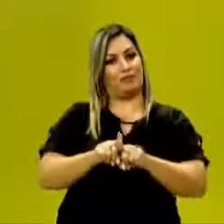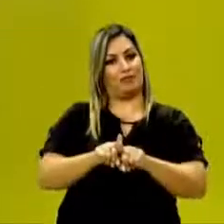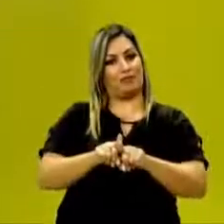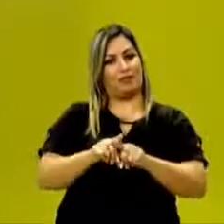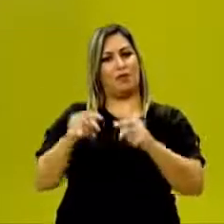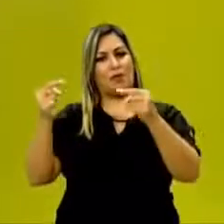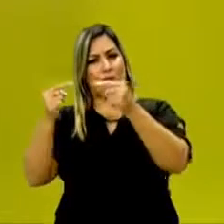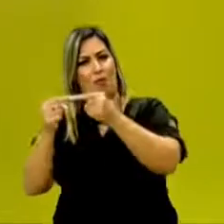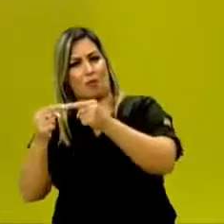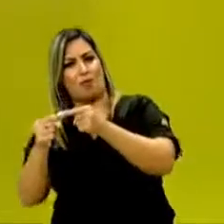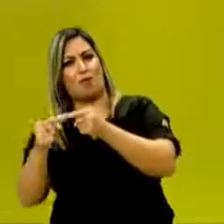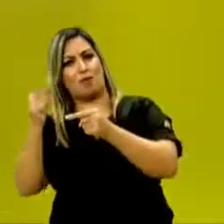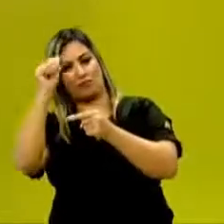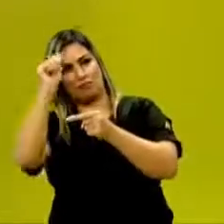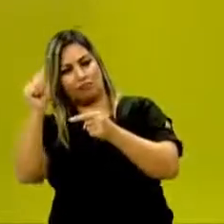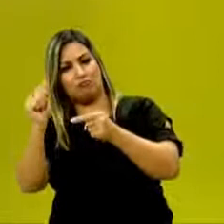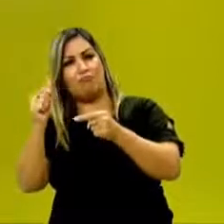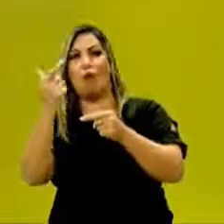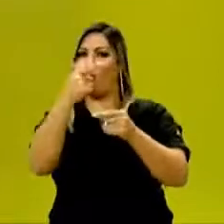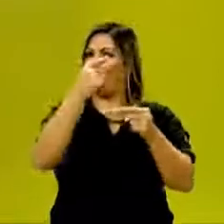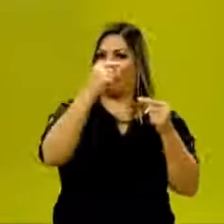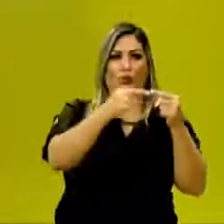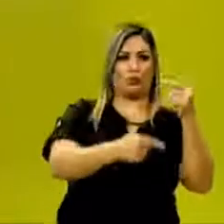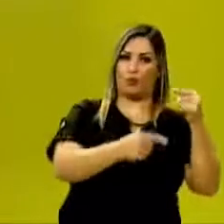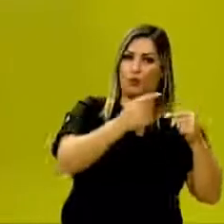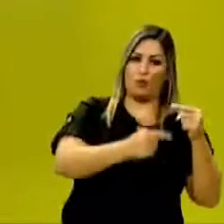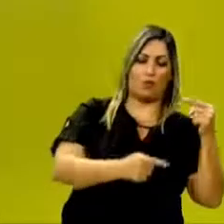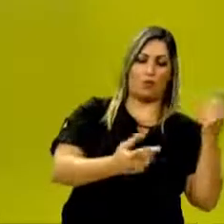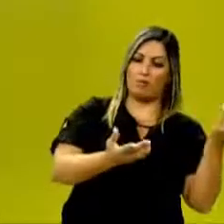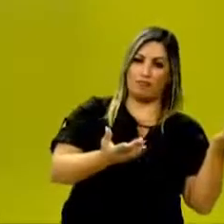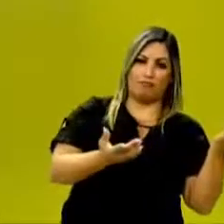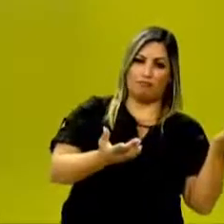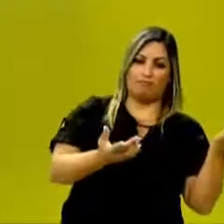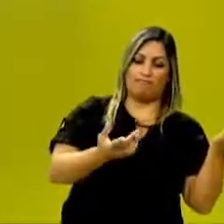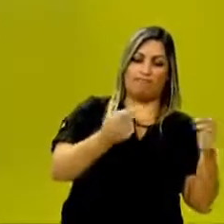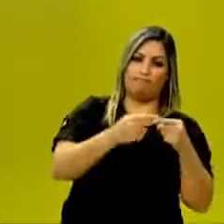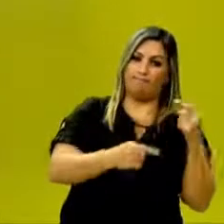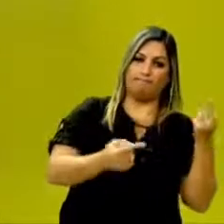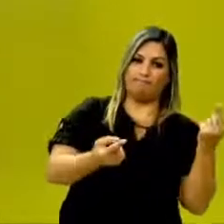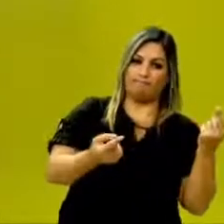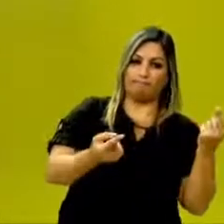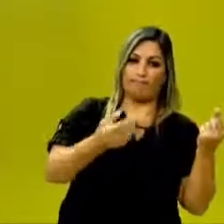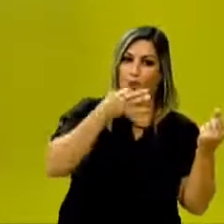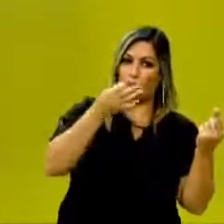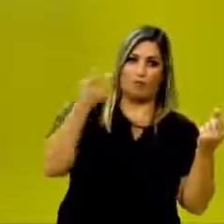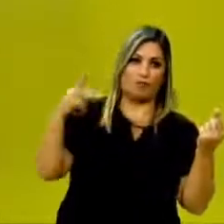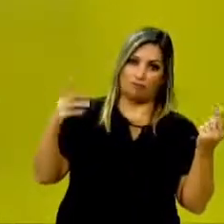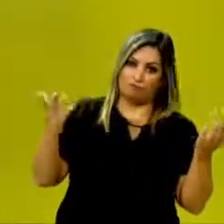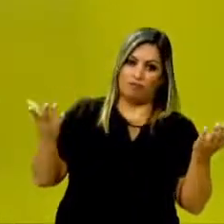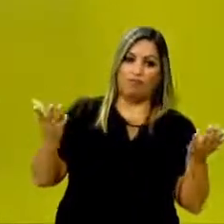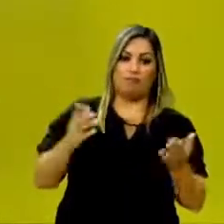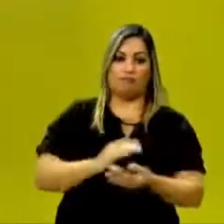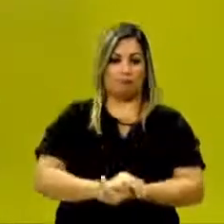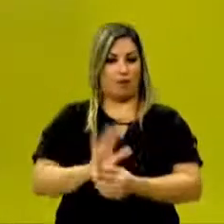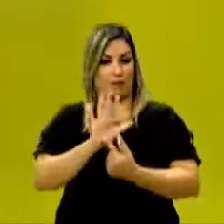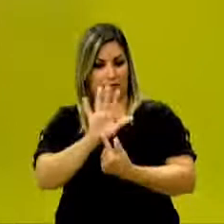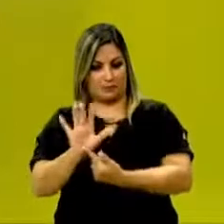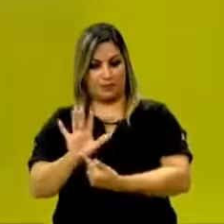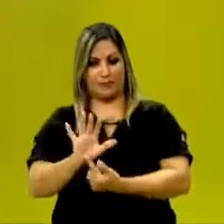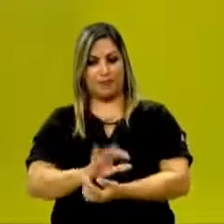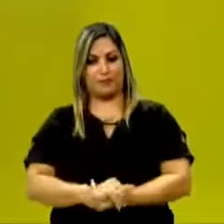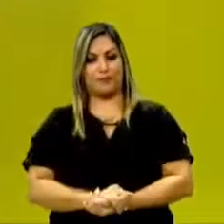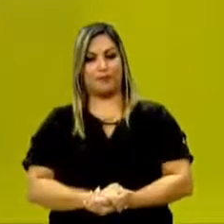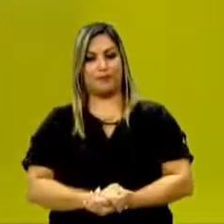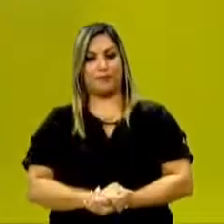concorda com uma determinada situação e o outro articulista já discorda da situação ali apresentada.